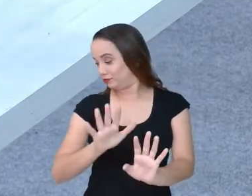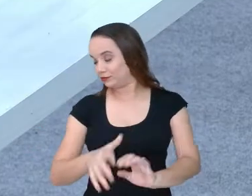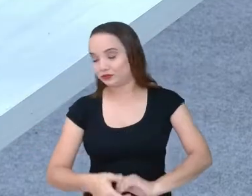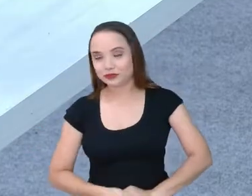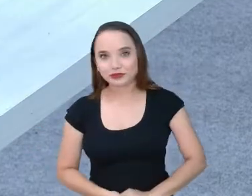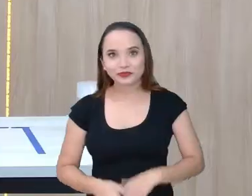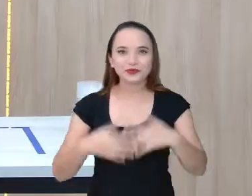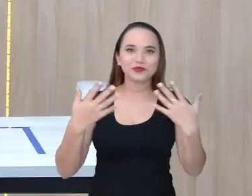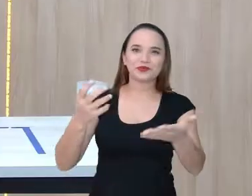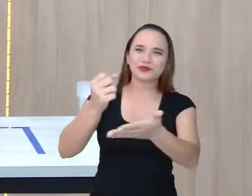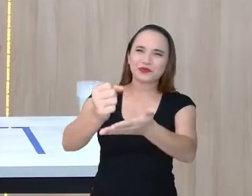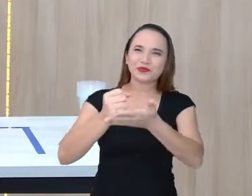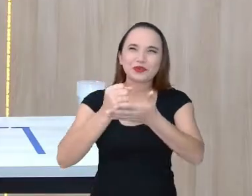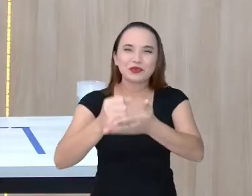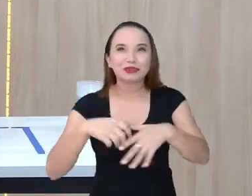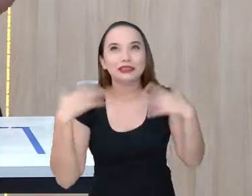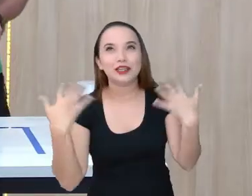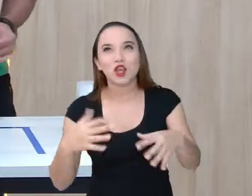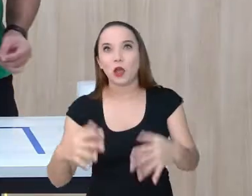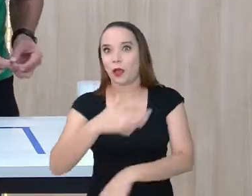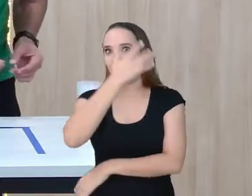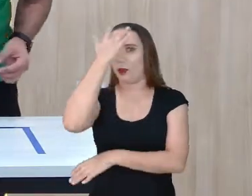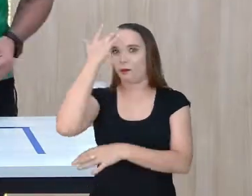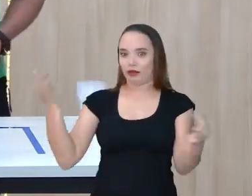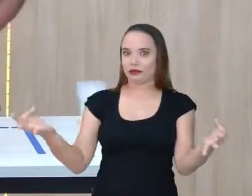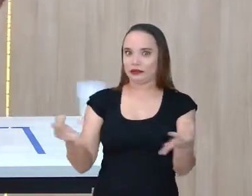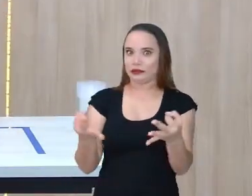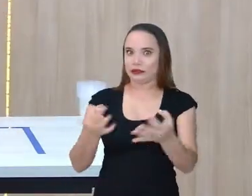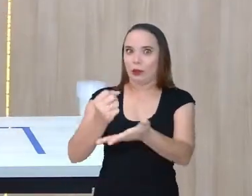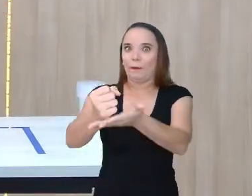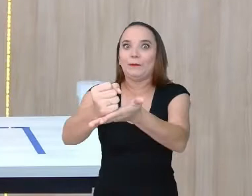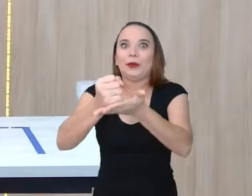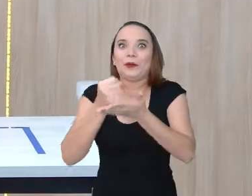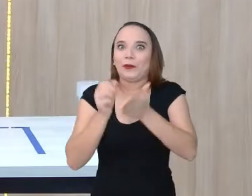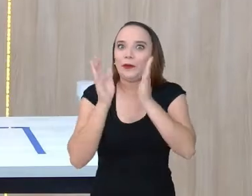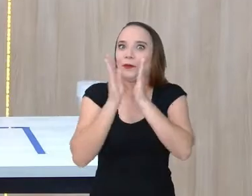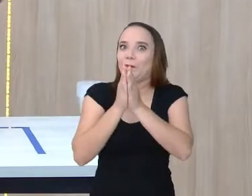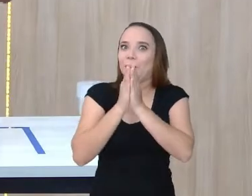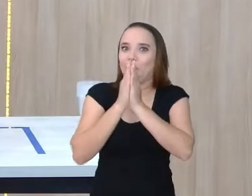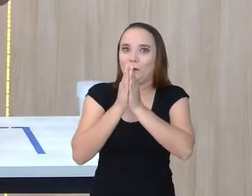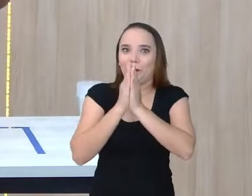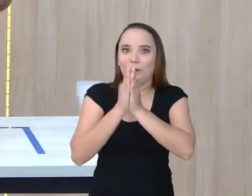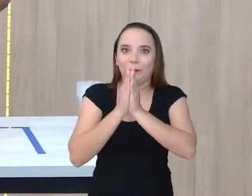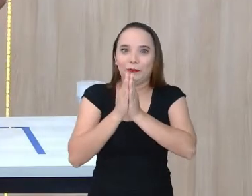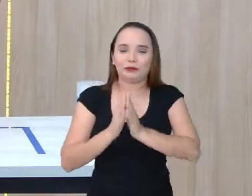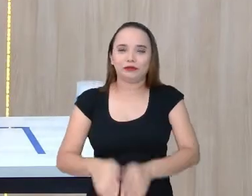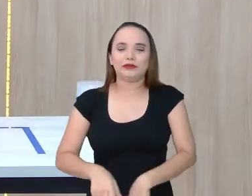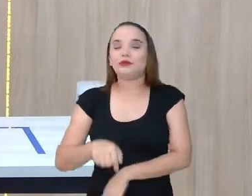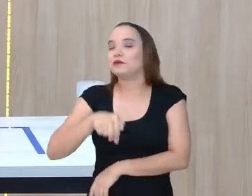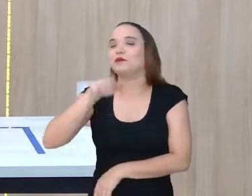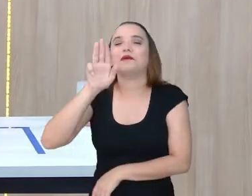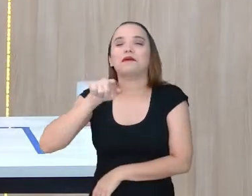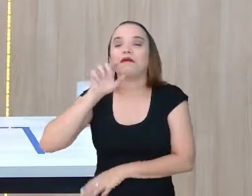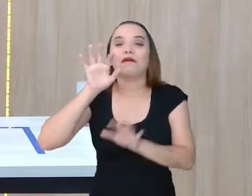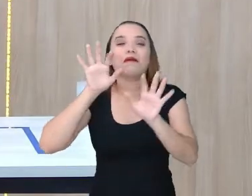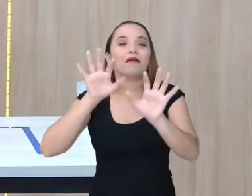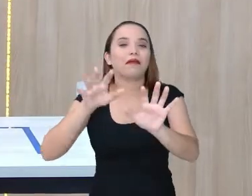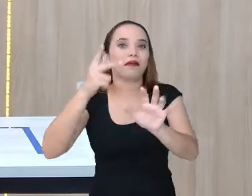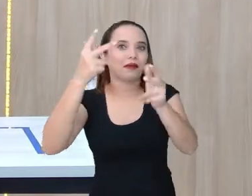Me ajuda. Os perfeccionistas, por favor, me ajudem. Quem é assim igual a mim vai saber aí.